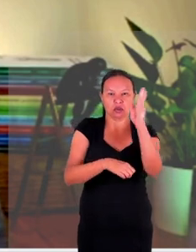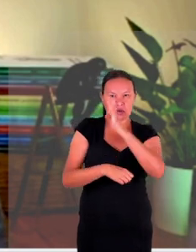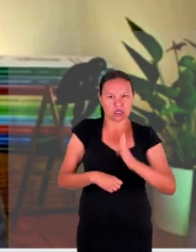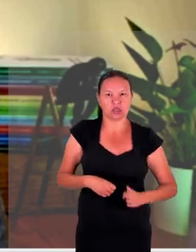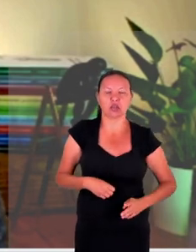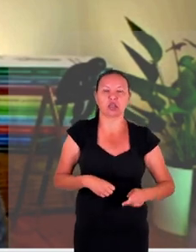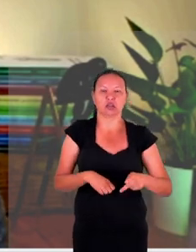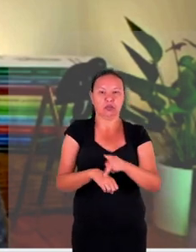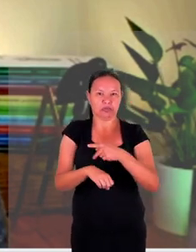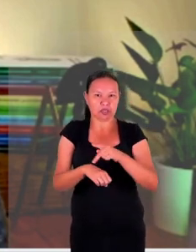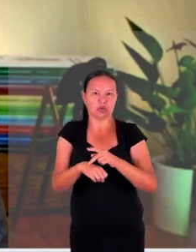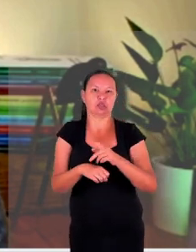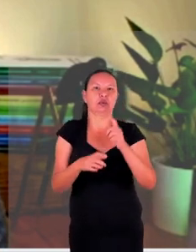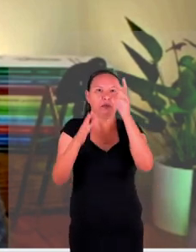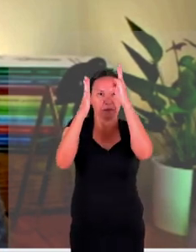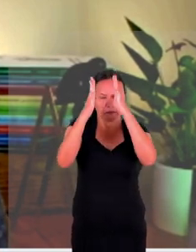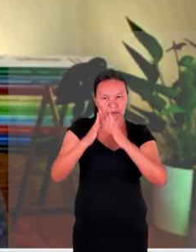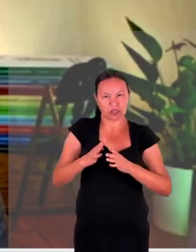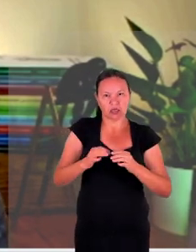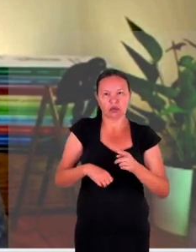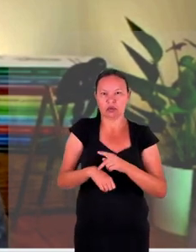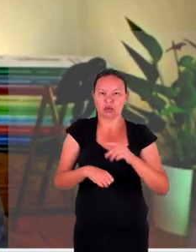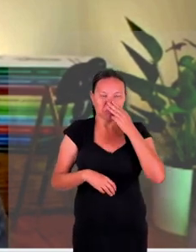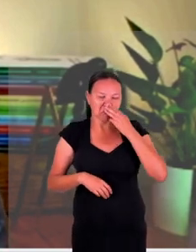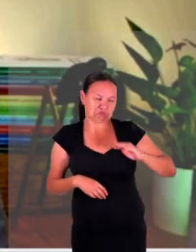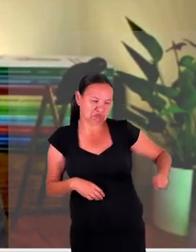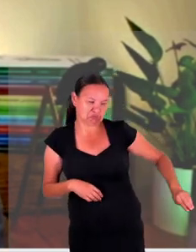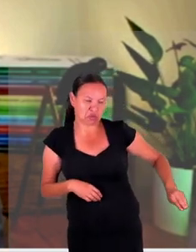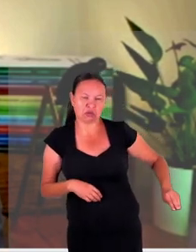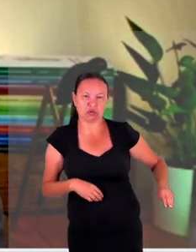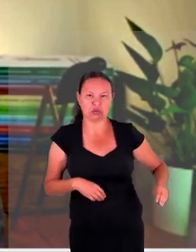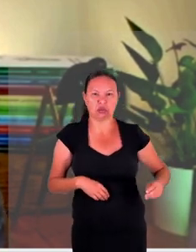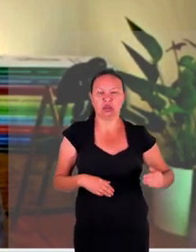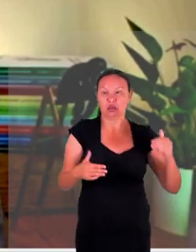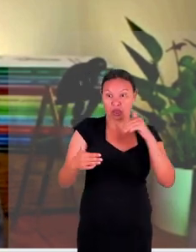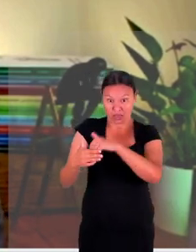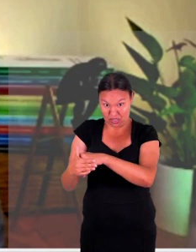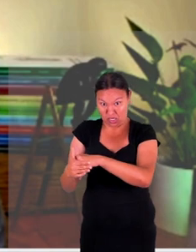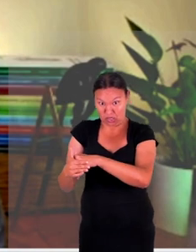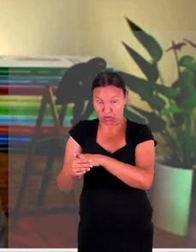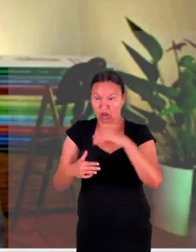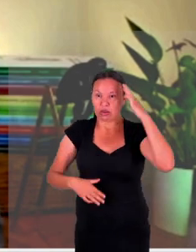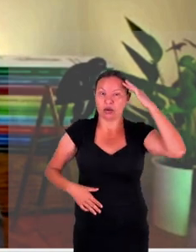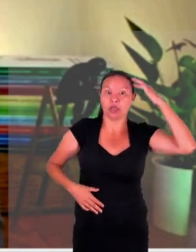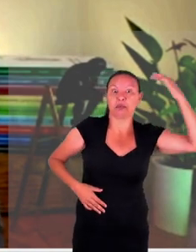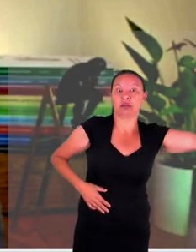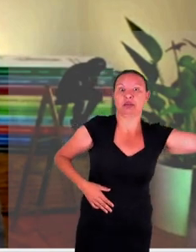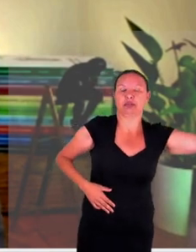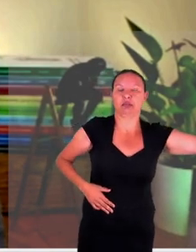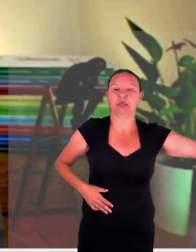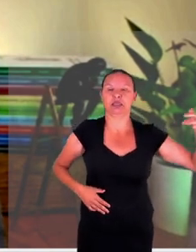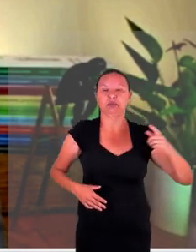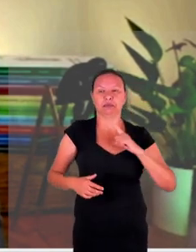estrangeiros não podem ser discriminados quando do acesso lembrando também que uma das funções que talvez